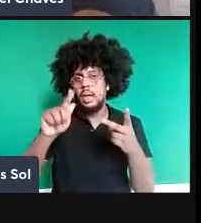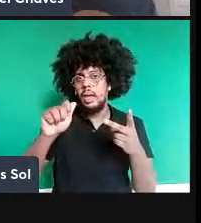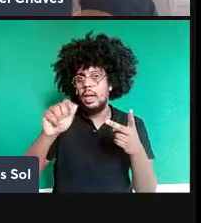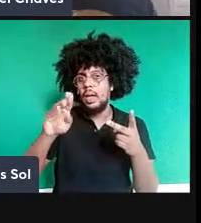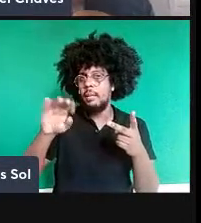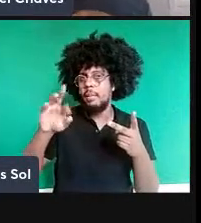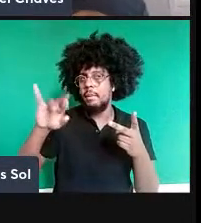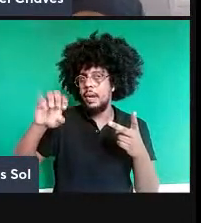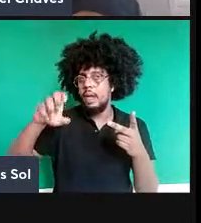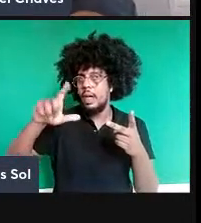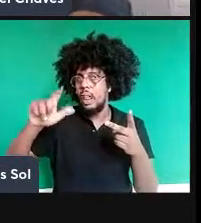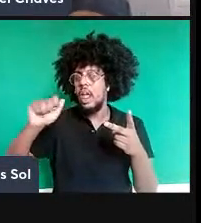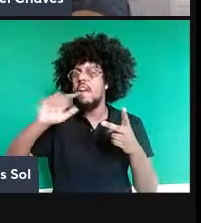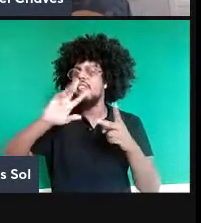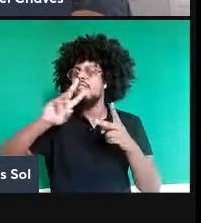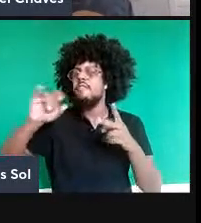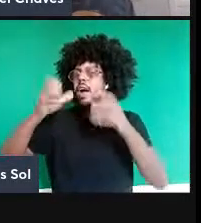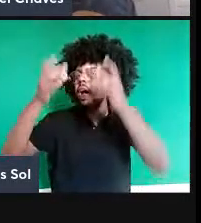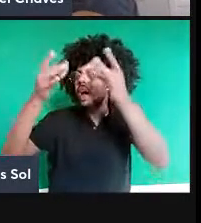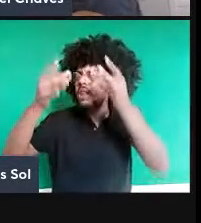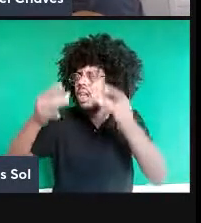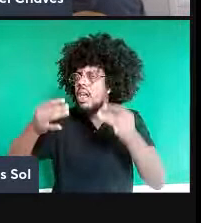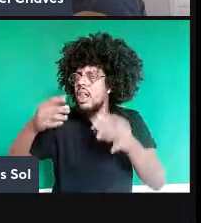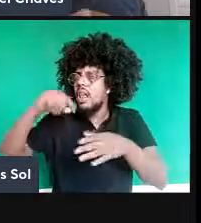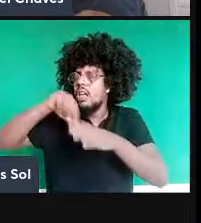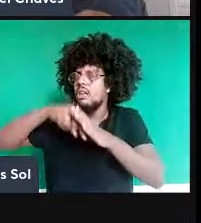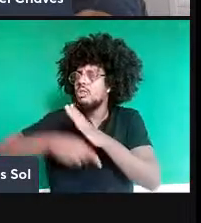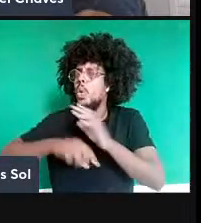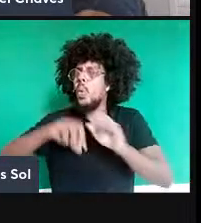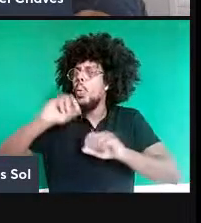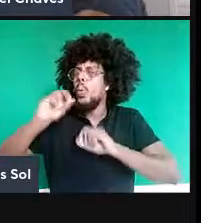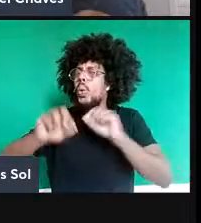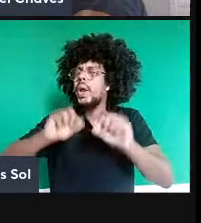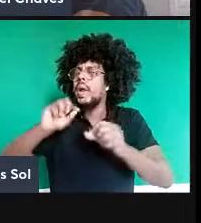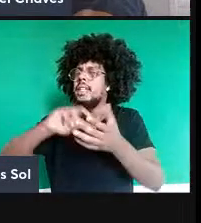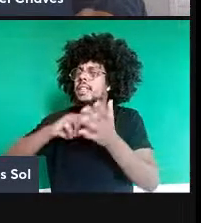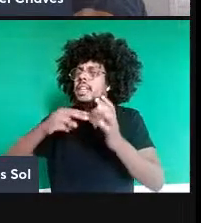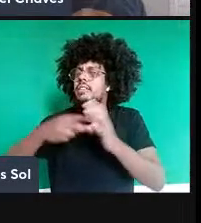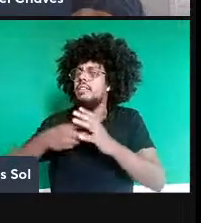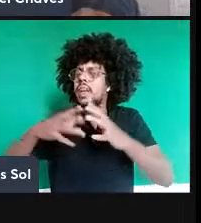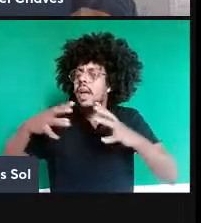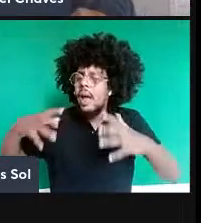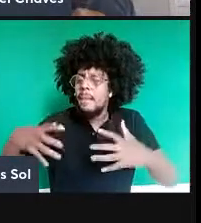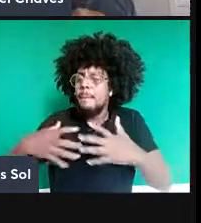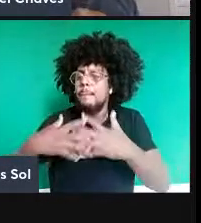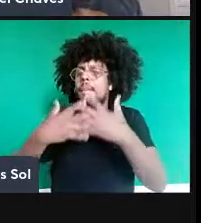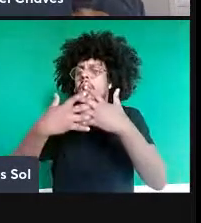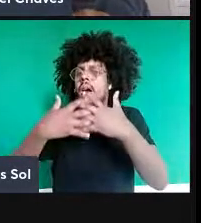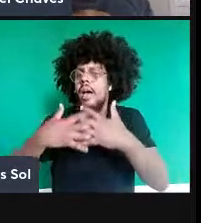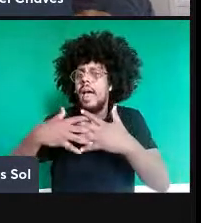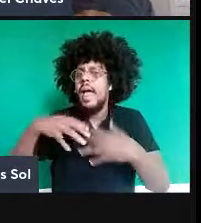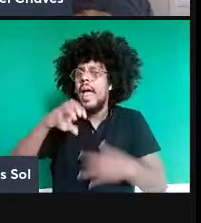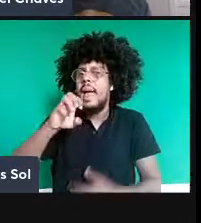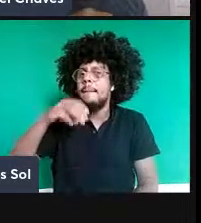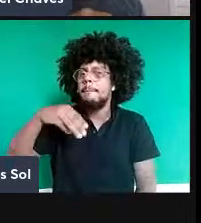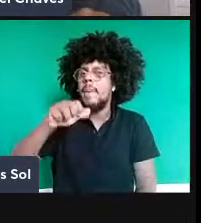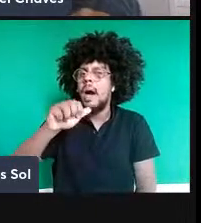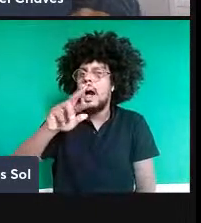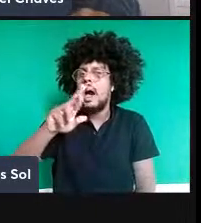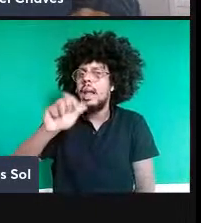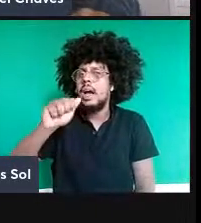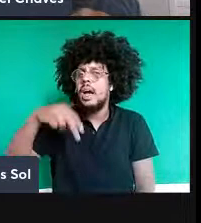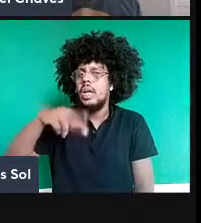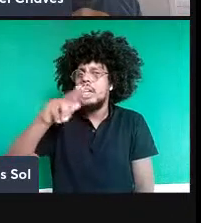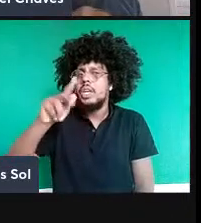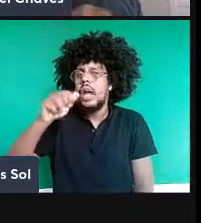detalhes sobre o que é o emaranhamento, as suas aplicações. Então, fica aí o convite para que vocês assistam a essas palestras também.